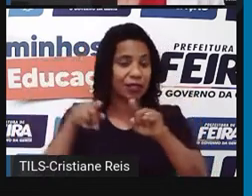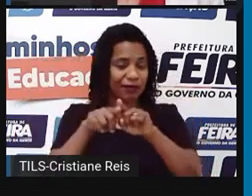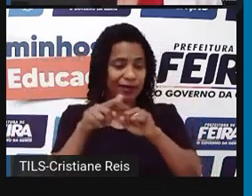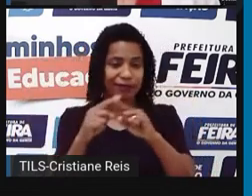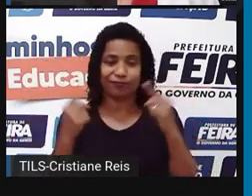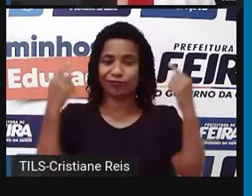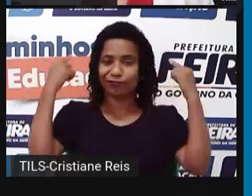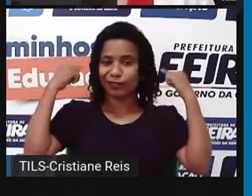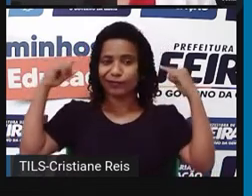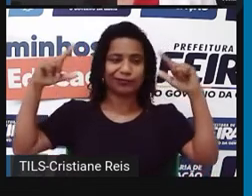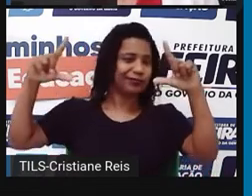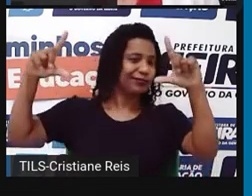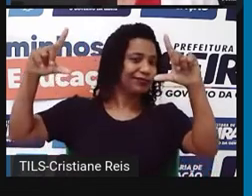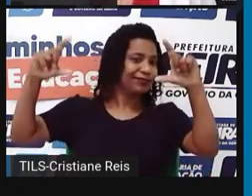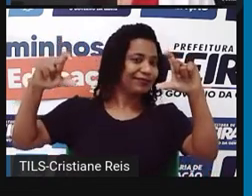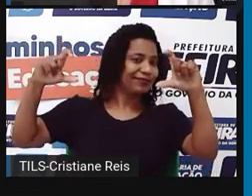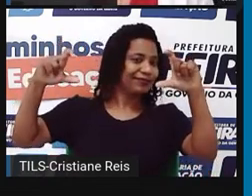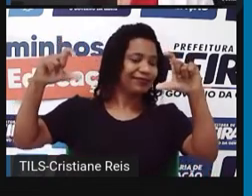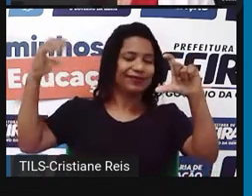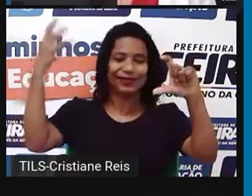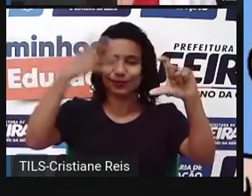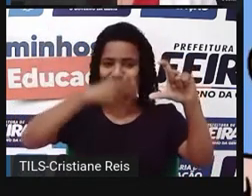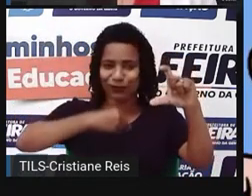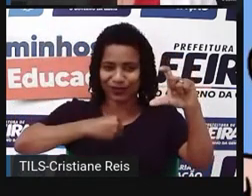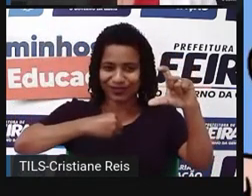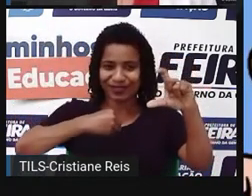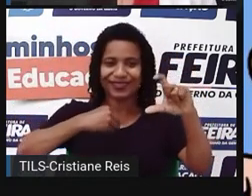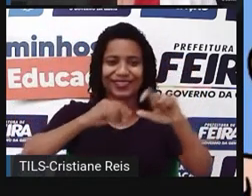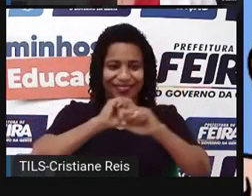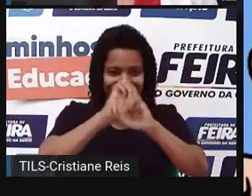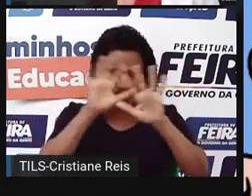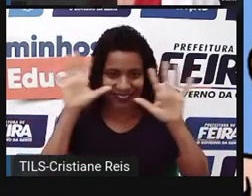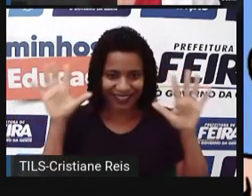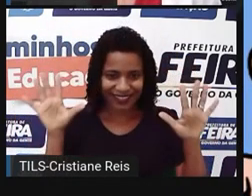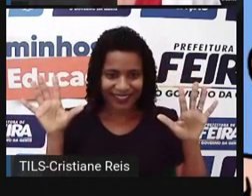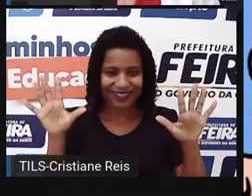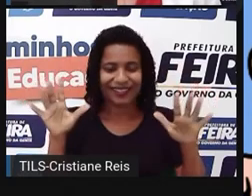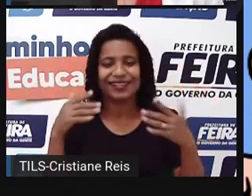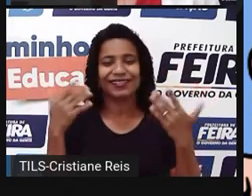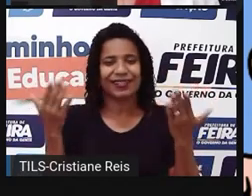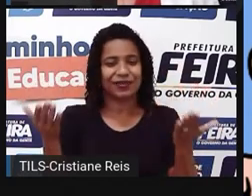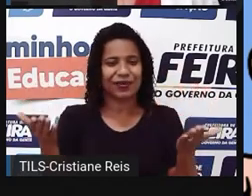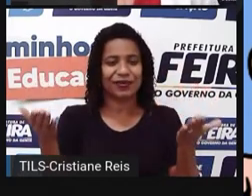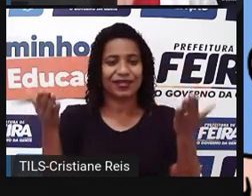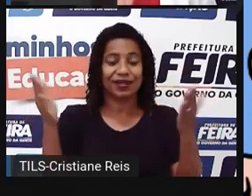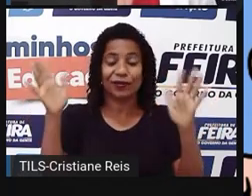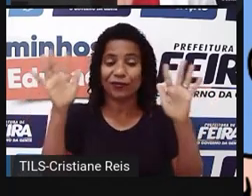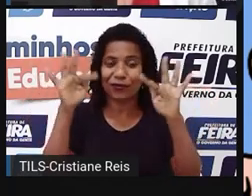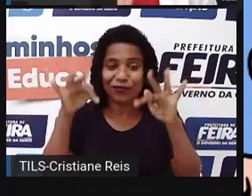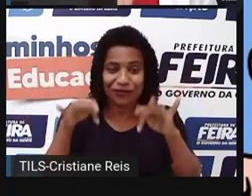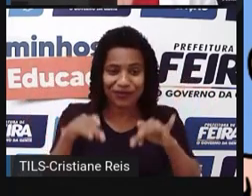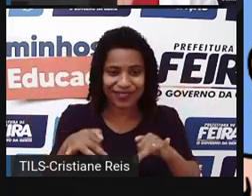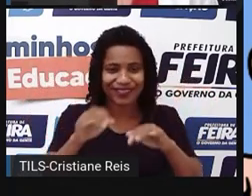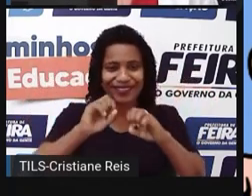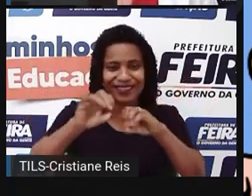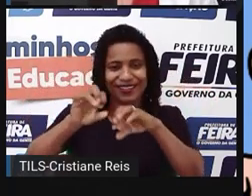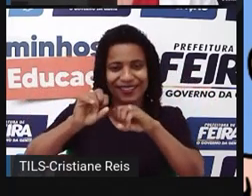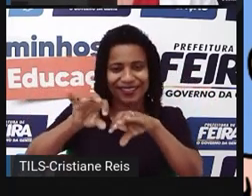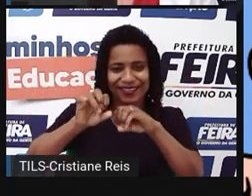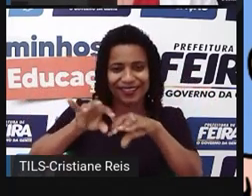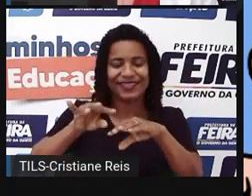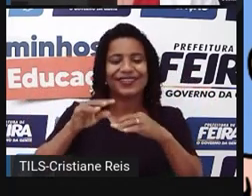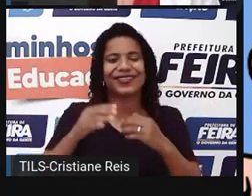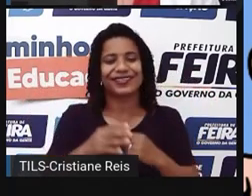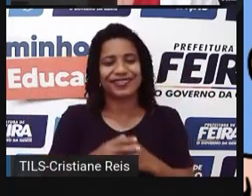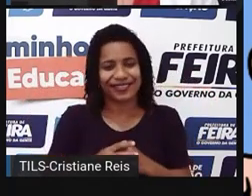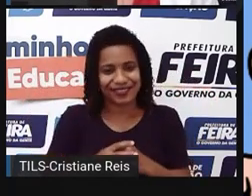para que a sua foto fique bem legal e bem legível. Ok? E chegamos ao final de nossa aula de hoje. Não se